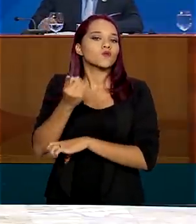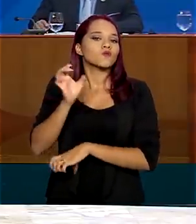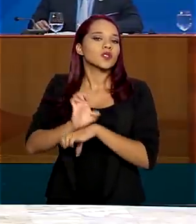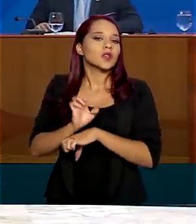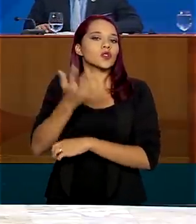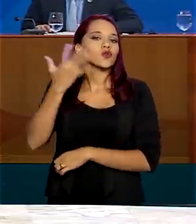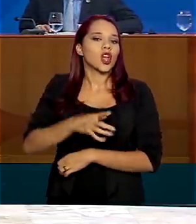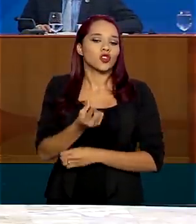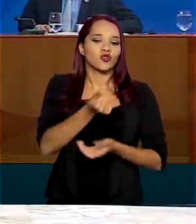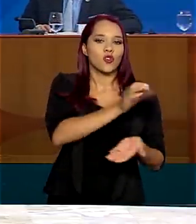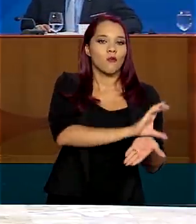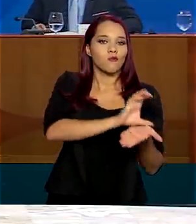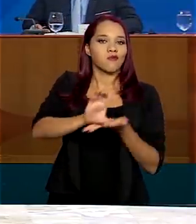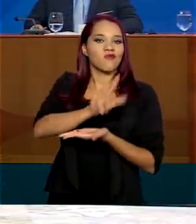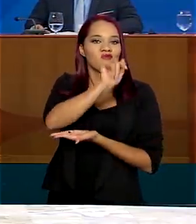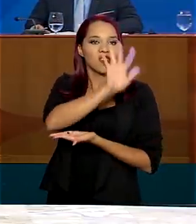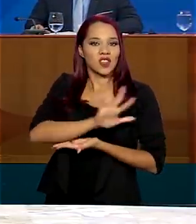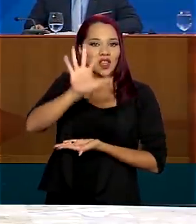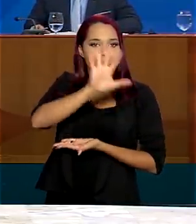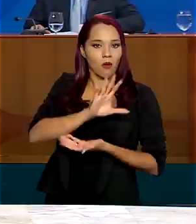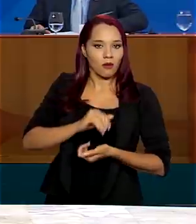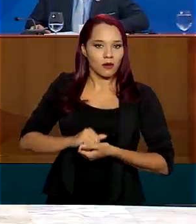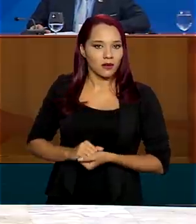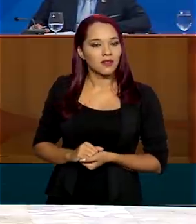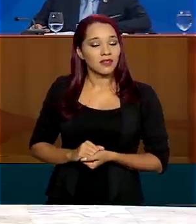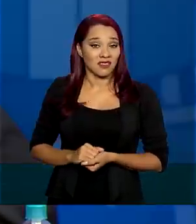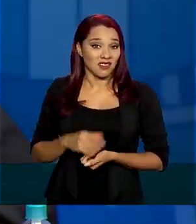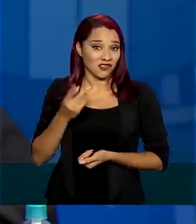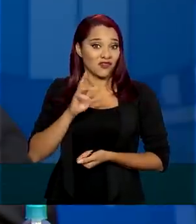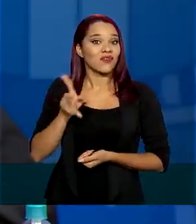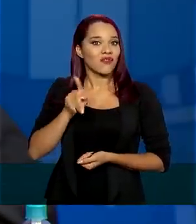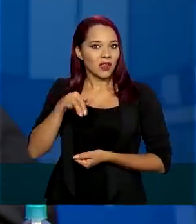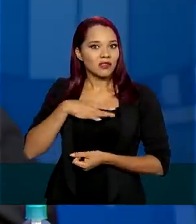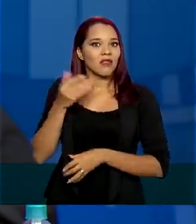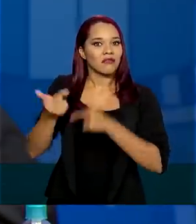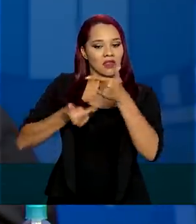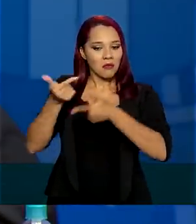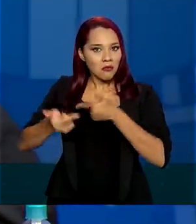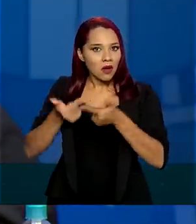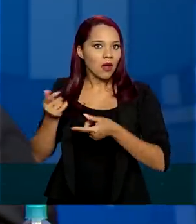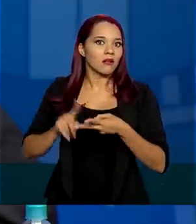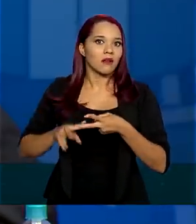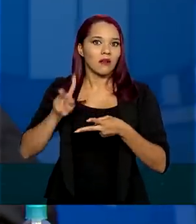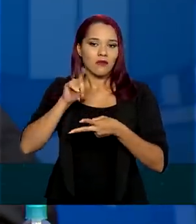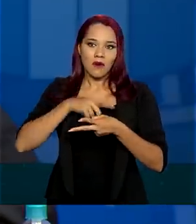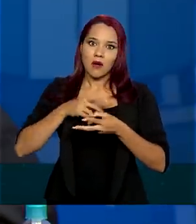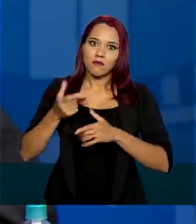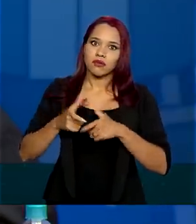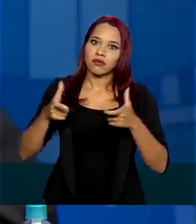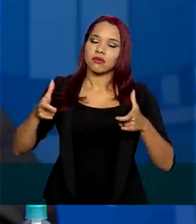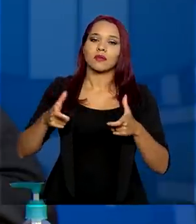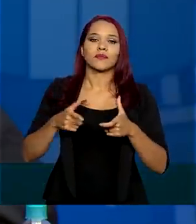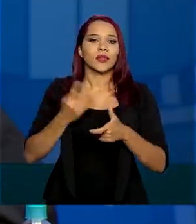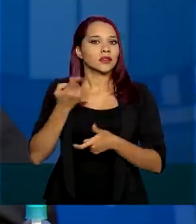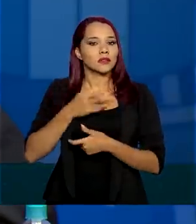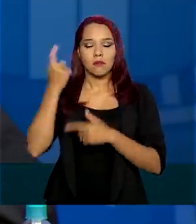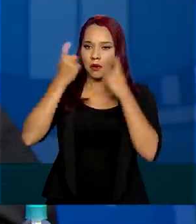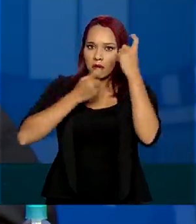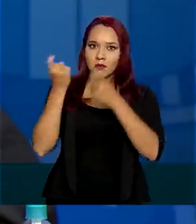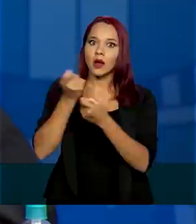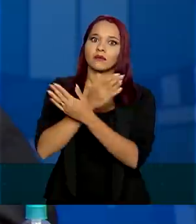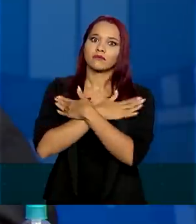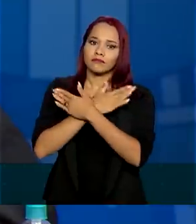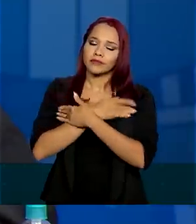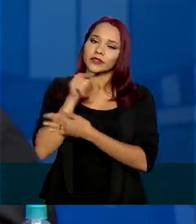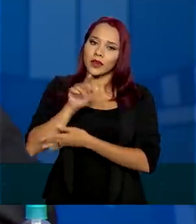que não queira um investimento federal na área dele. Ao contrário, vai gerar emprego, vai gerar crescimento, nós estamos muito preocupados com desemprego, é isso que